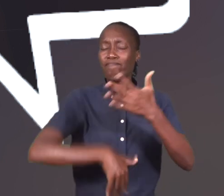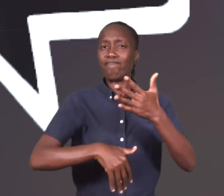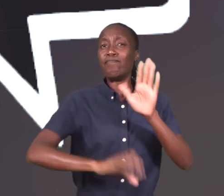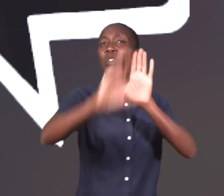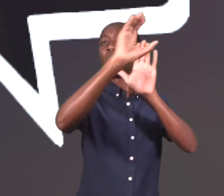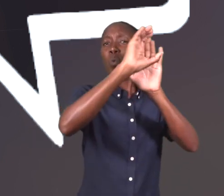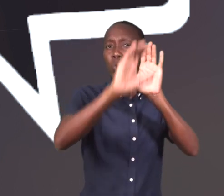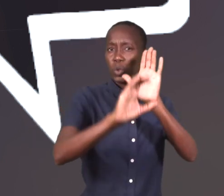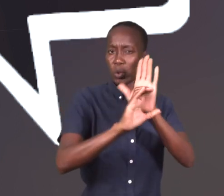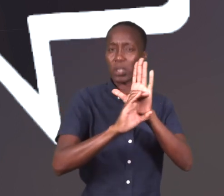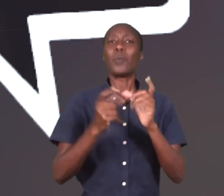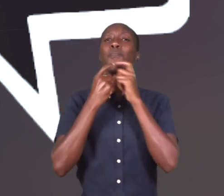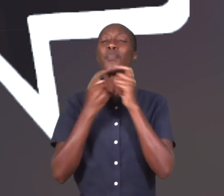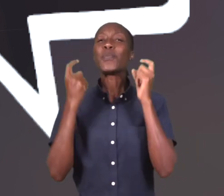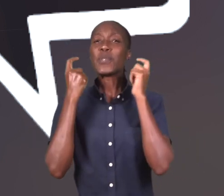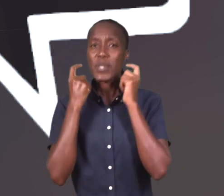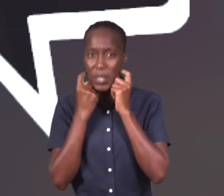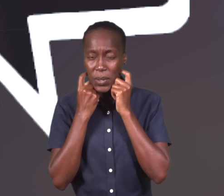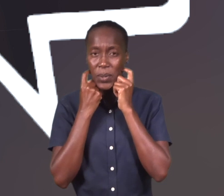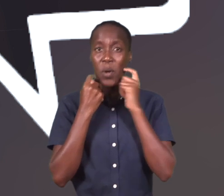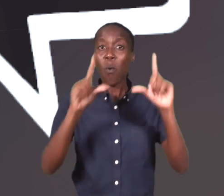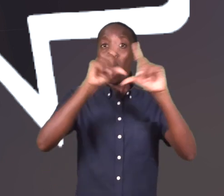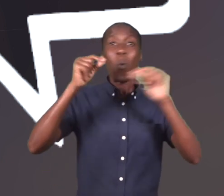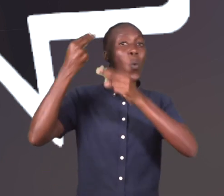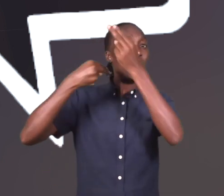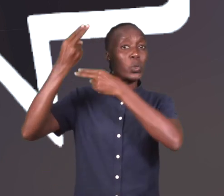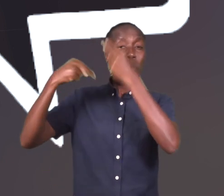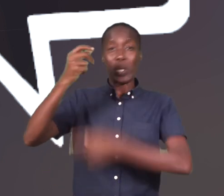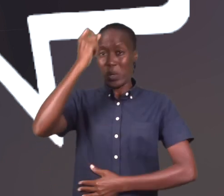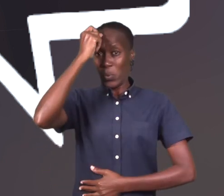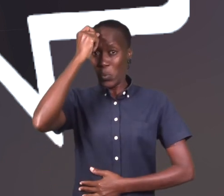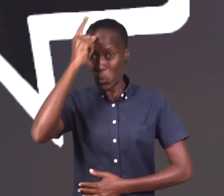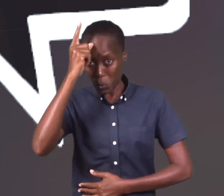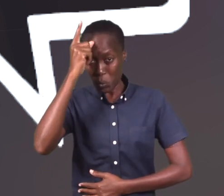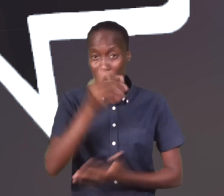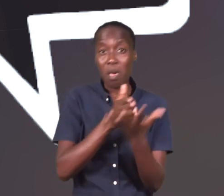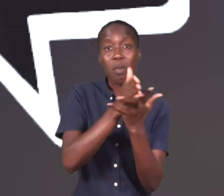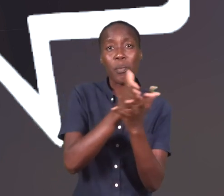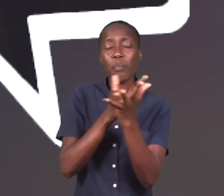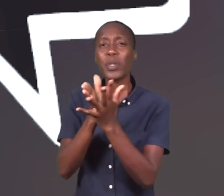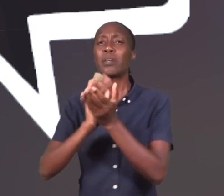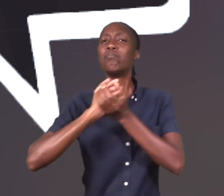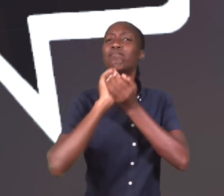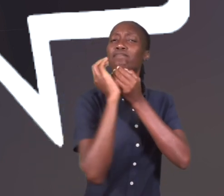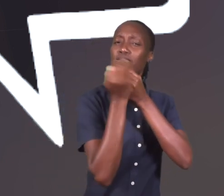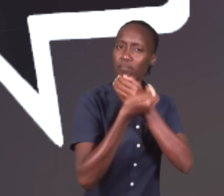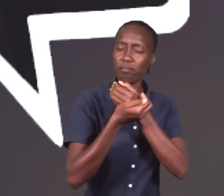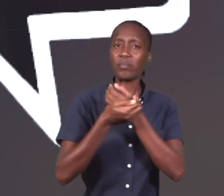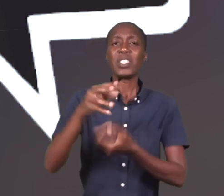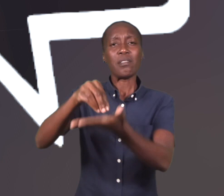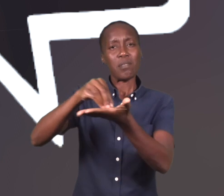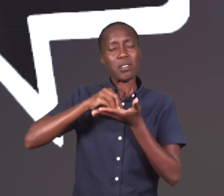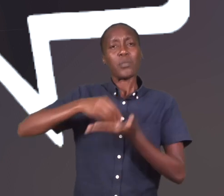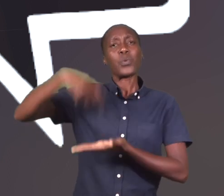conceitos fundamentais estabelecidos na Constituição da República de Moçambique, o contexto histórico e cultural e os